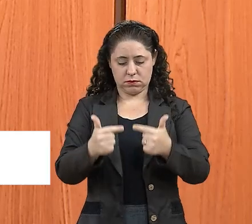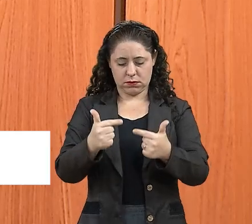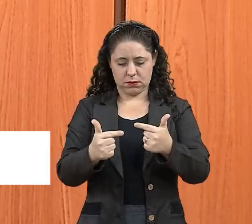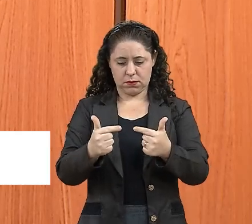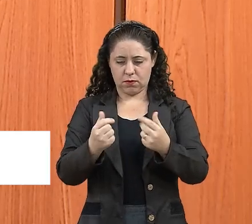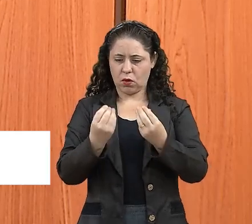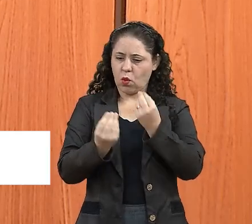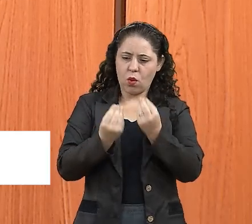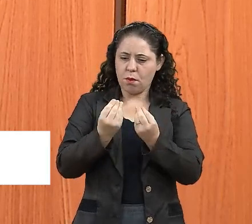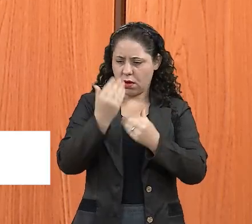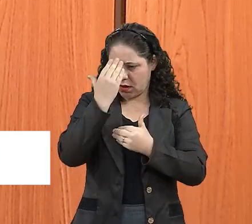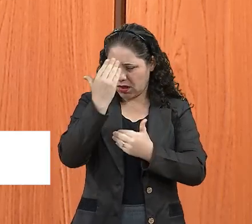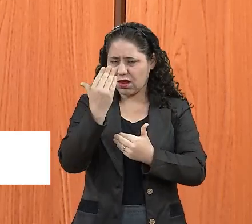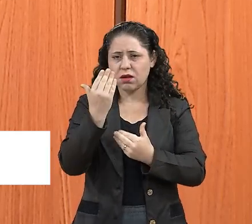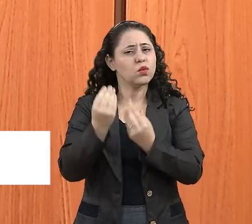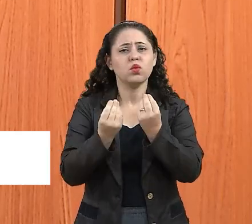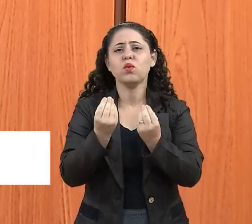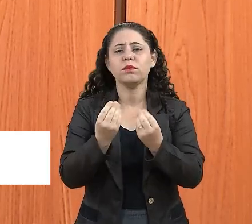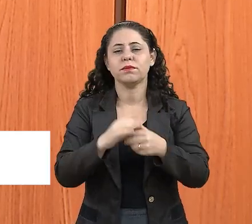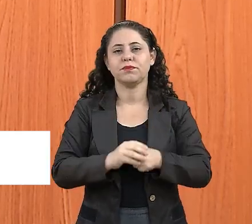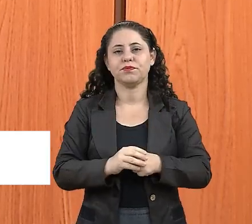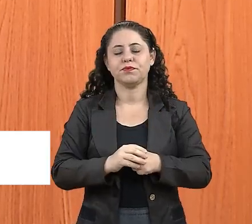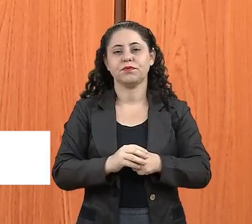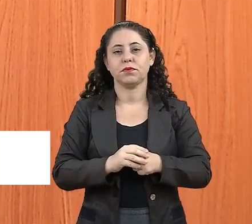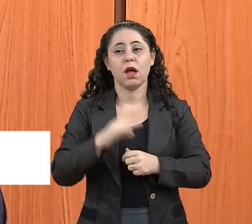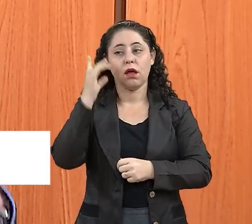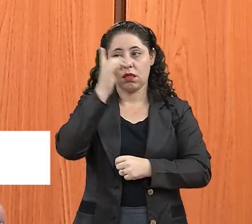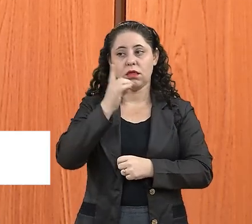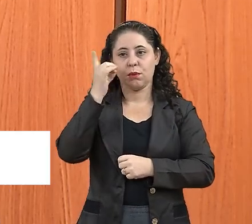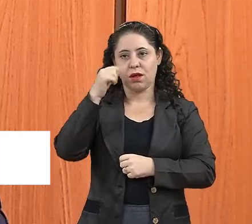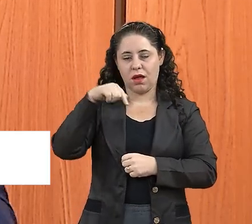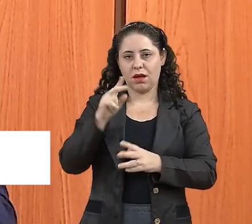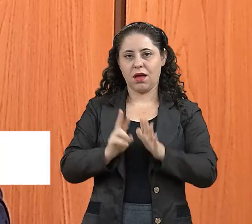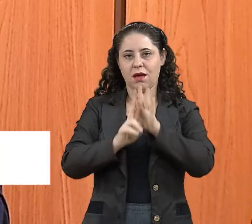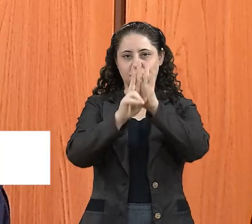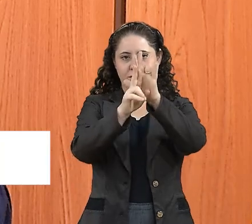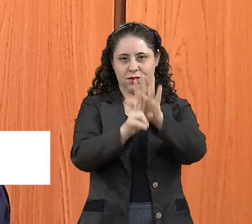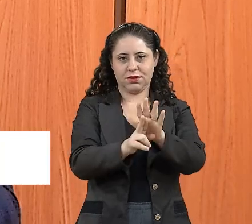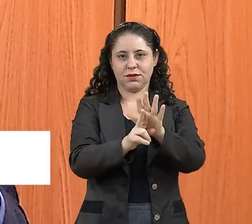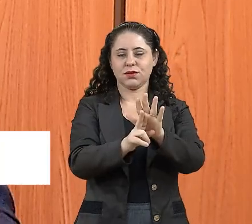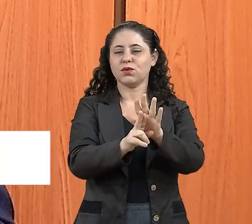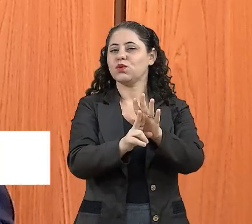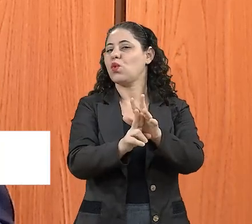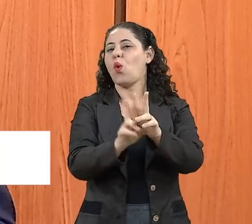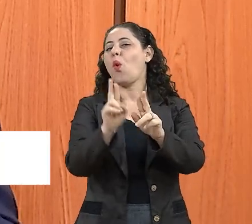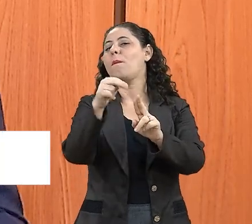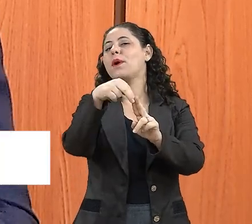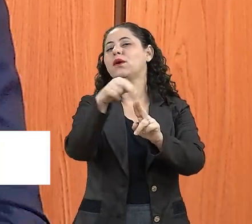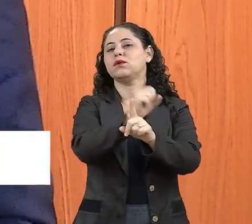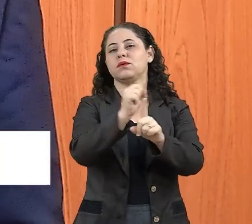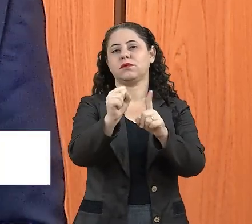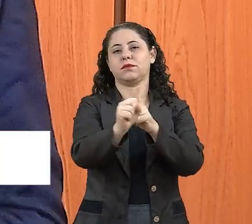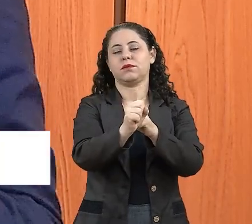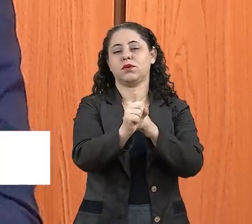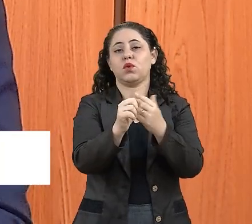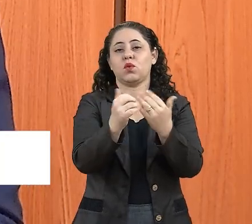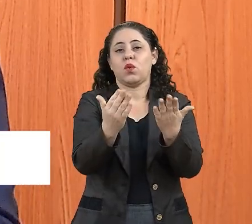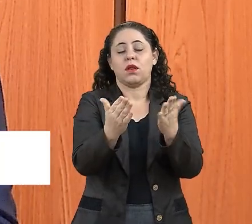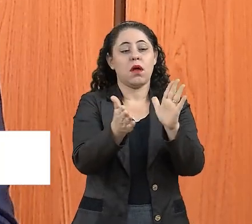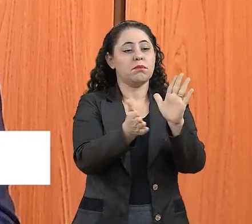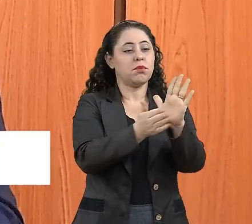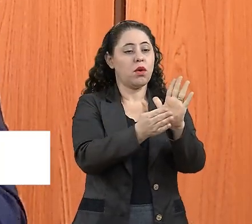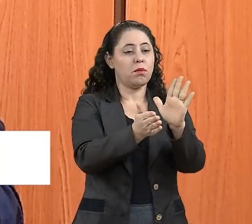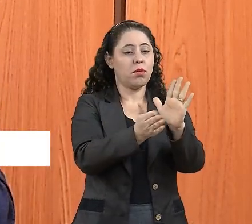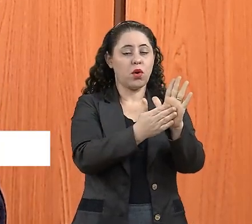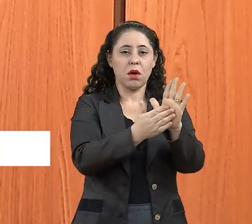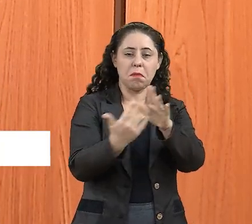obrigado? Os nossos deputados, eles representam a nossa sociedade. E quando eles propõem um